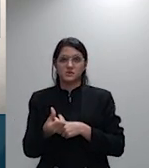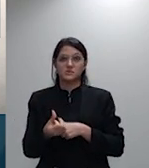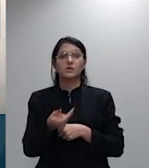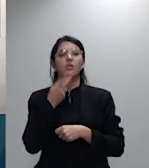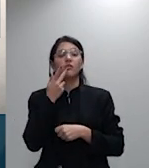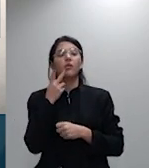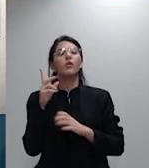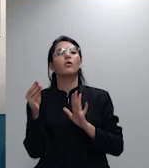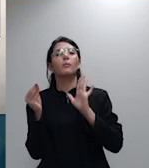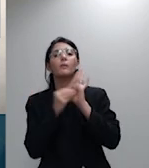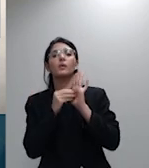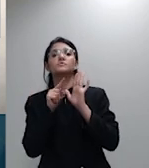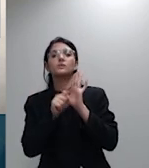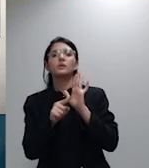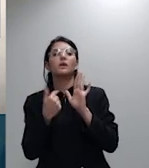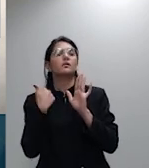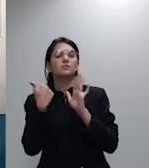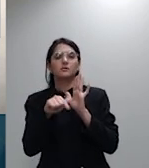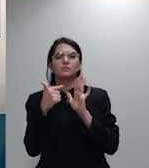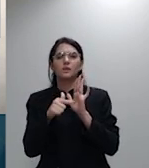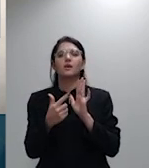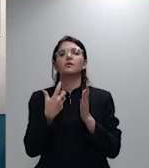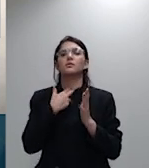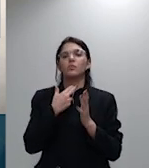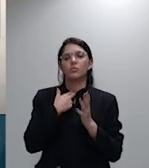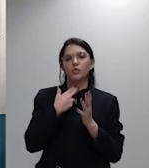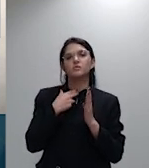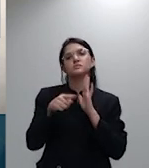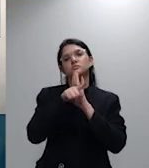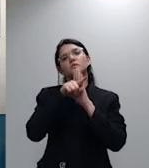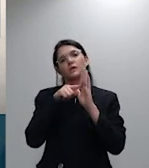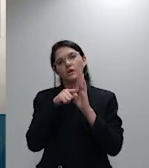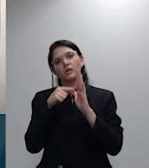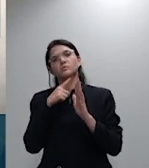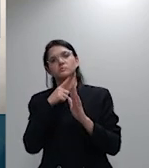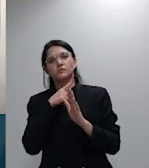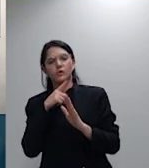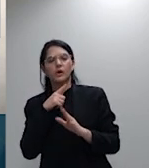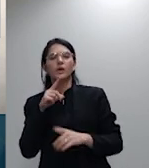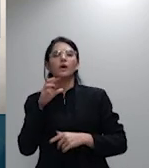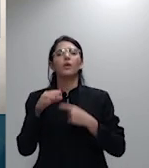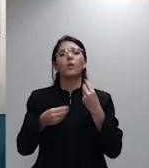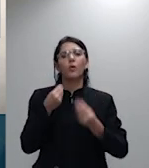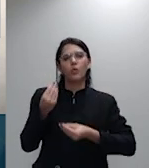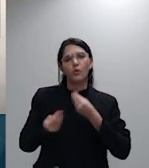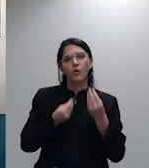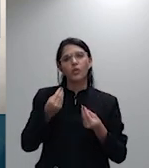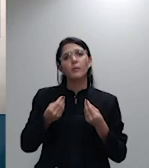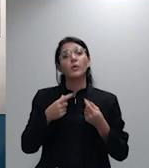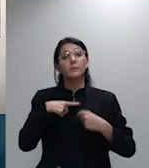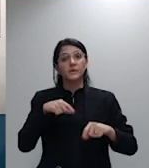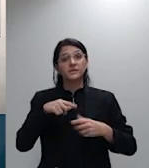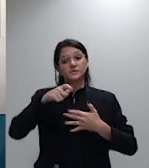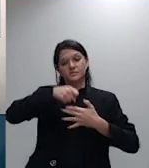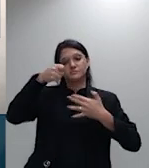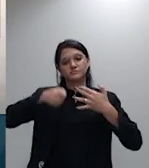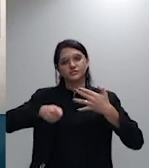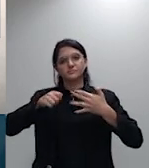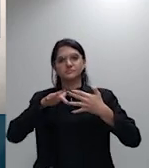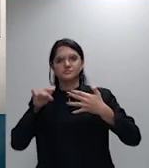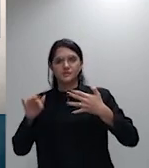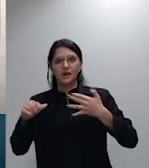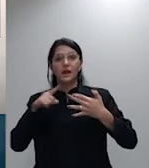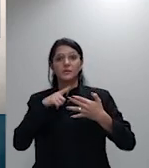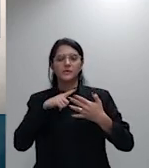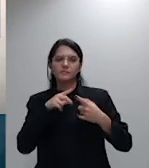recursal não se presta a simplesmente promover o realinhamento do entendimento jurisprudencial pacificado a decisões anteriores transitadas e